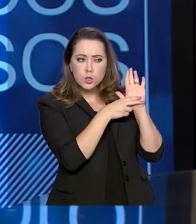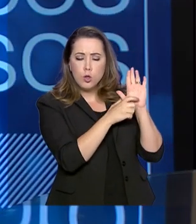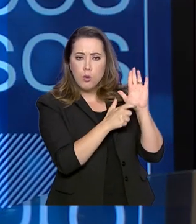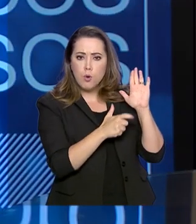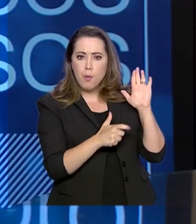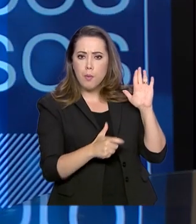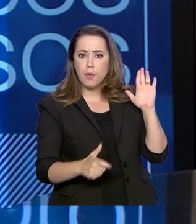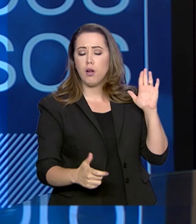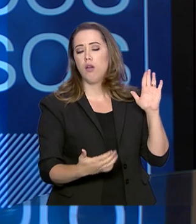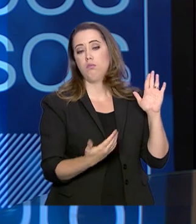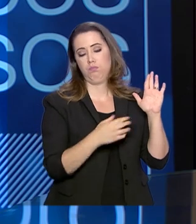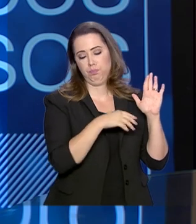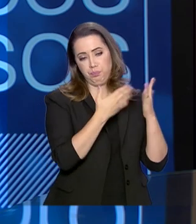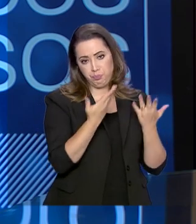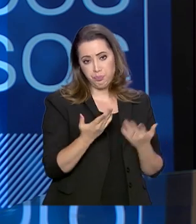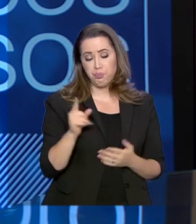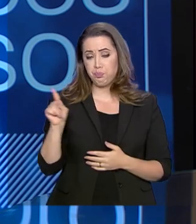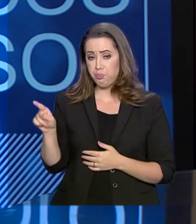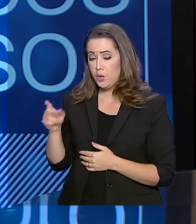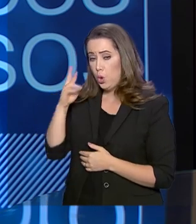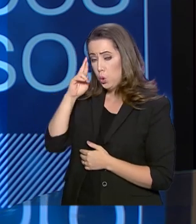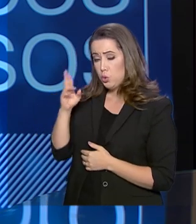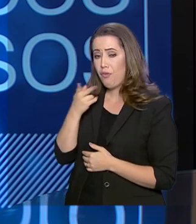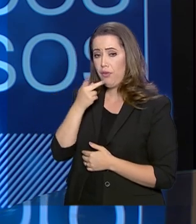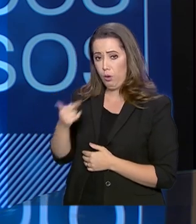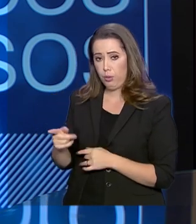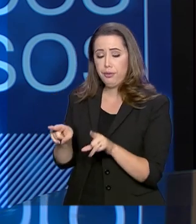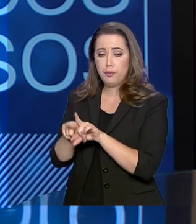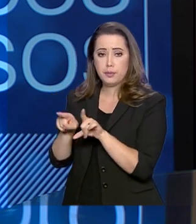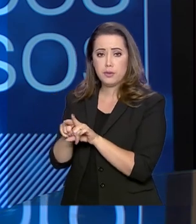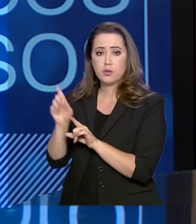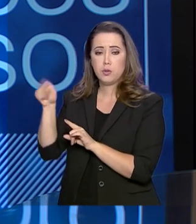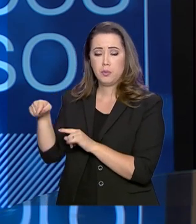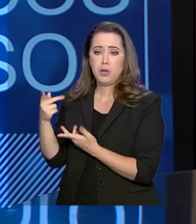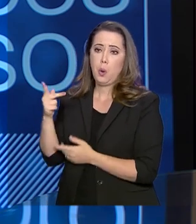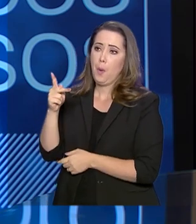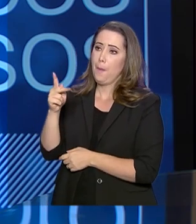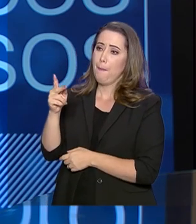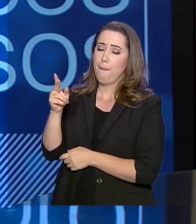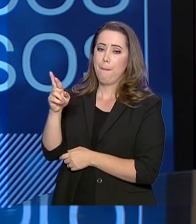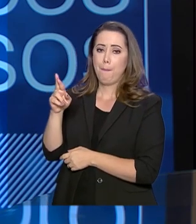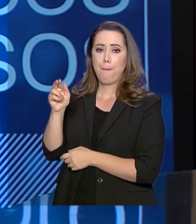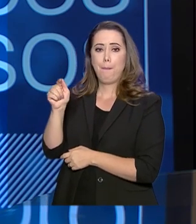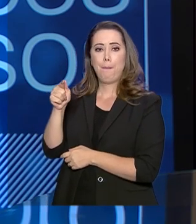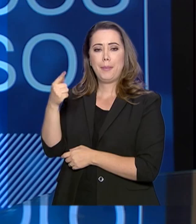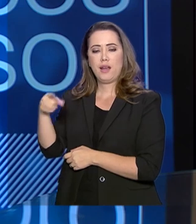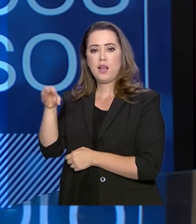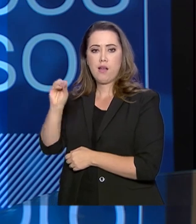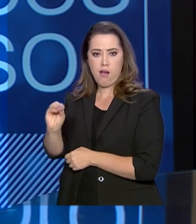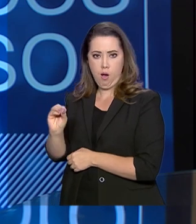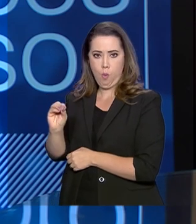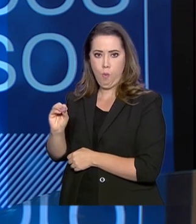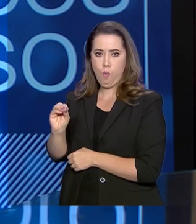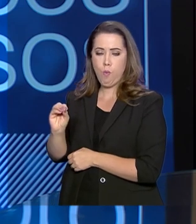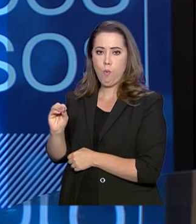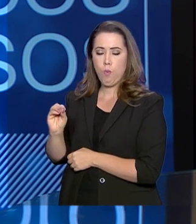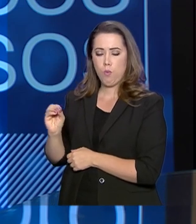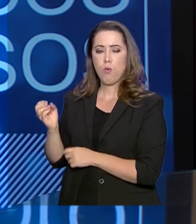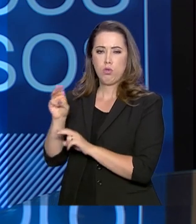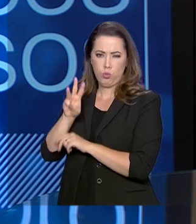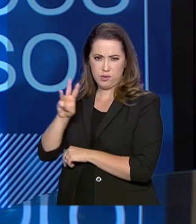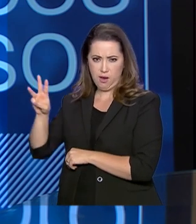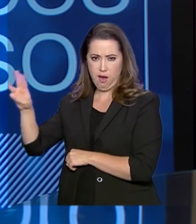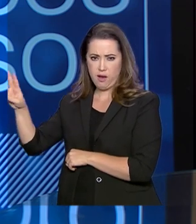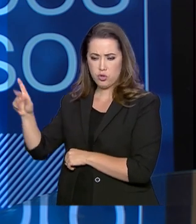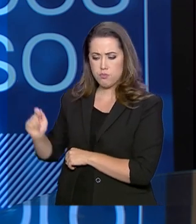sobre a questão do pregão eletrônico. Existem mudanças, novidades em relação ao pregão eletrônico? Ele já é utilizado em mais de 90